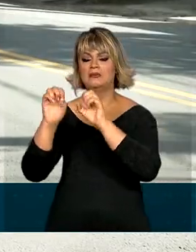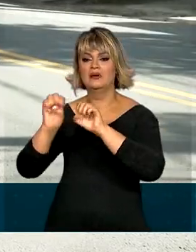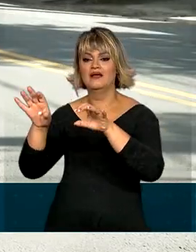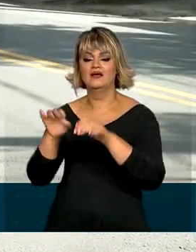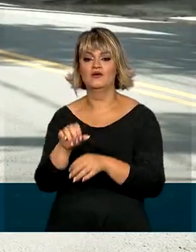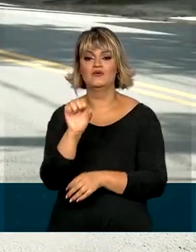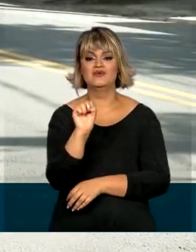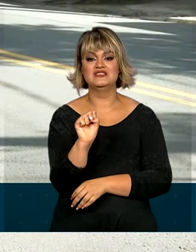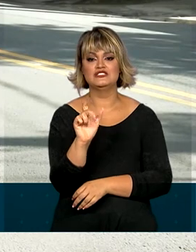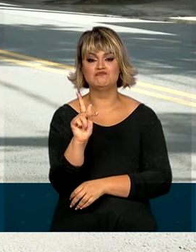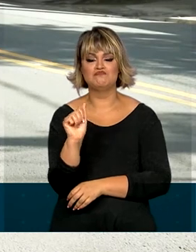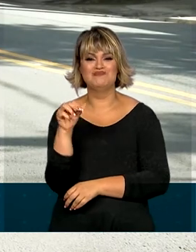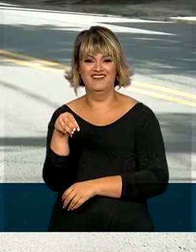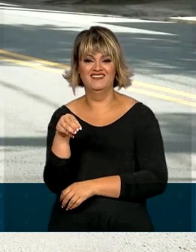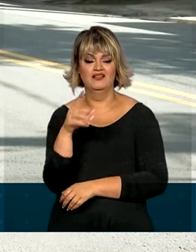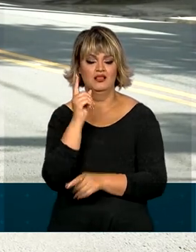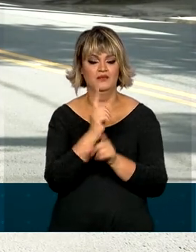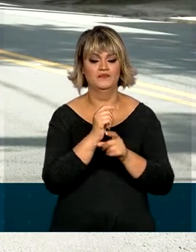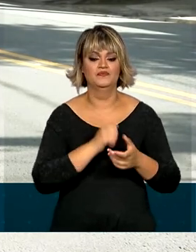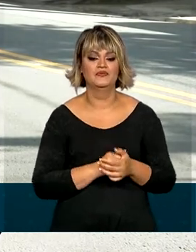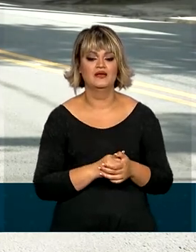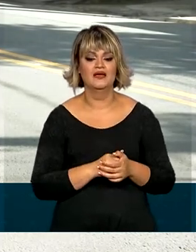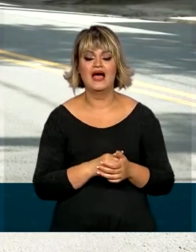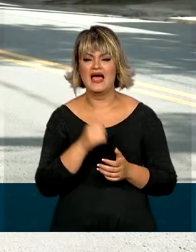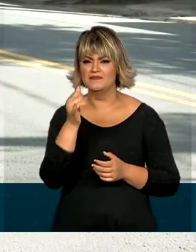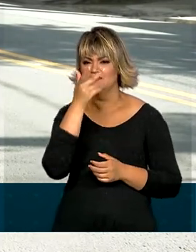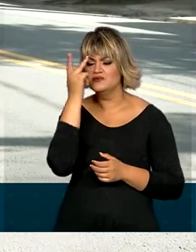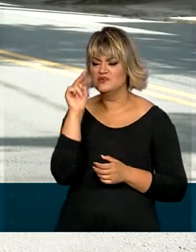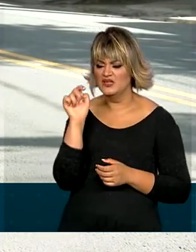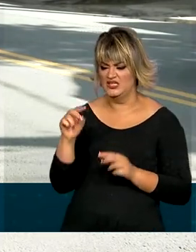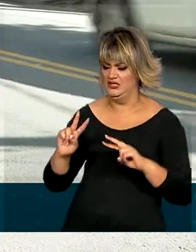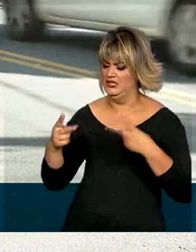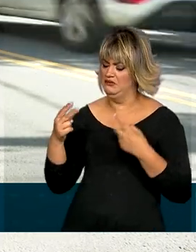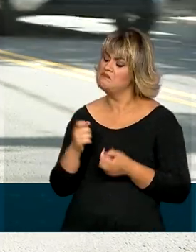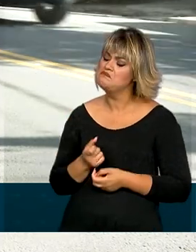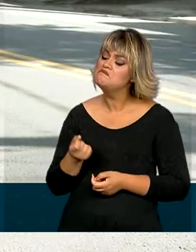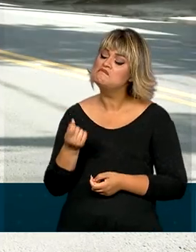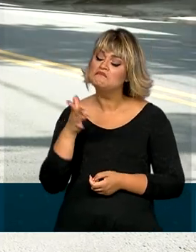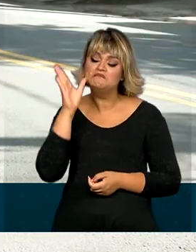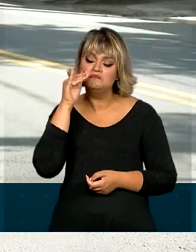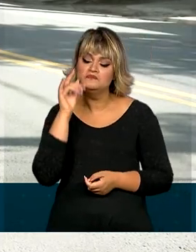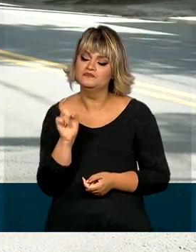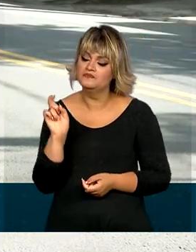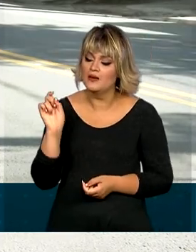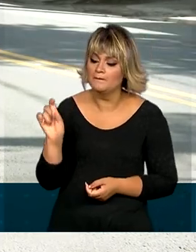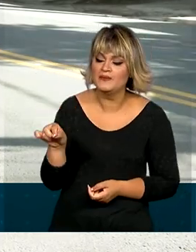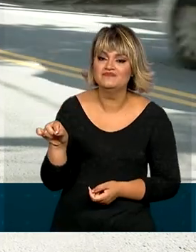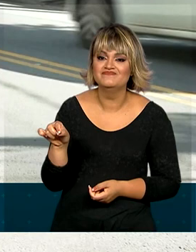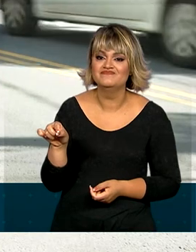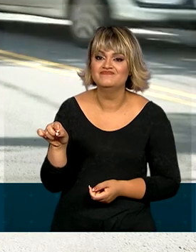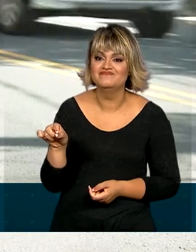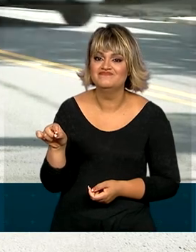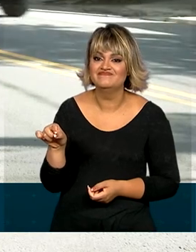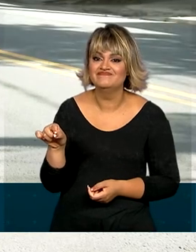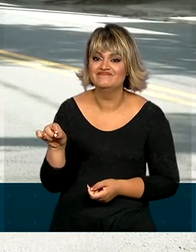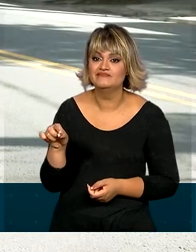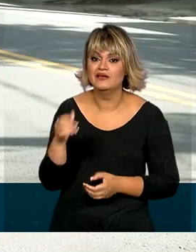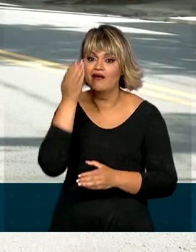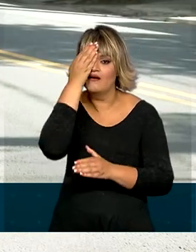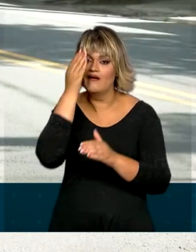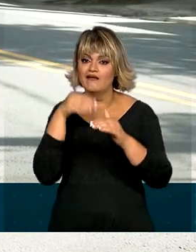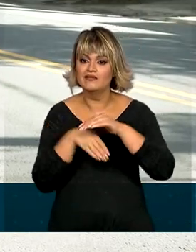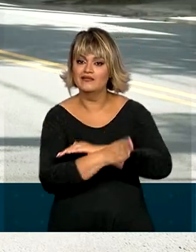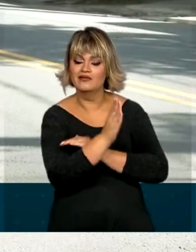com spam. E aí no momento, só explicando melhor, quando a pessoa clicar nesse link que vai aparecer nesse e-mail, como o link é hackeado,